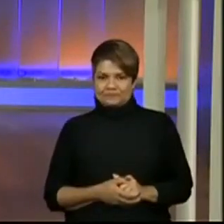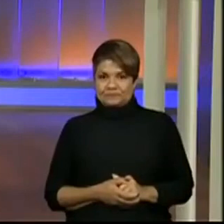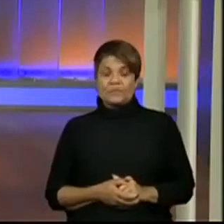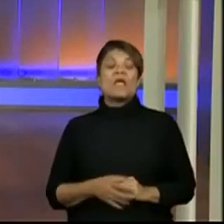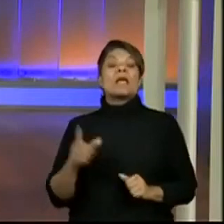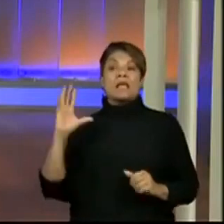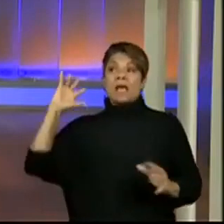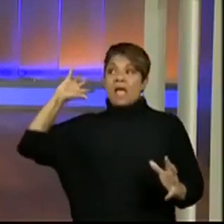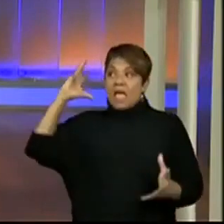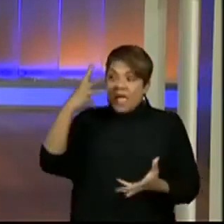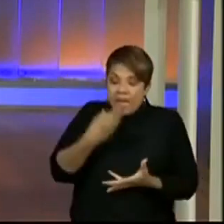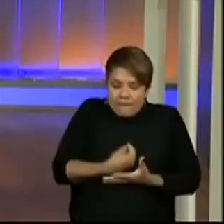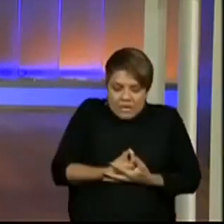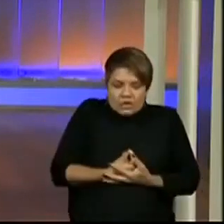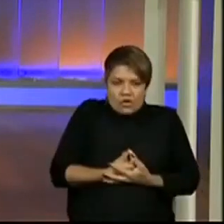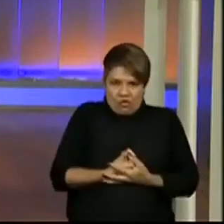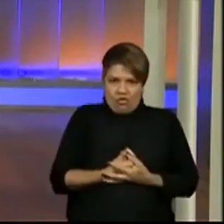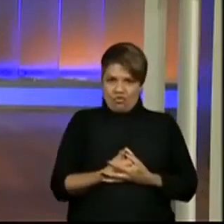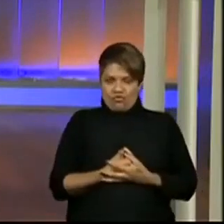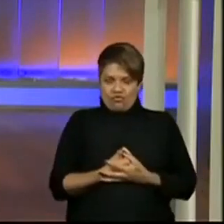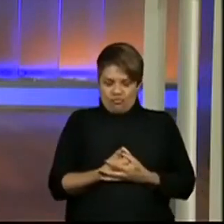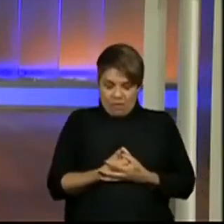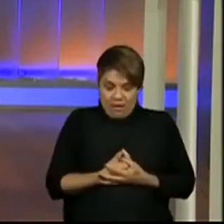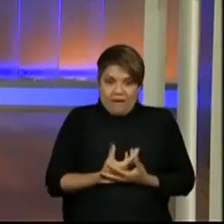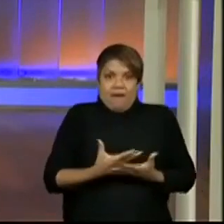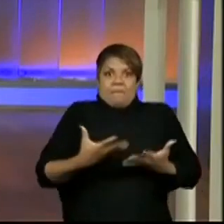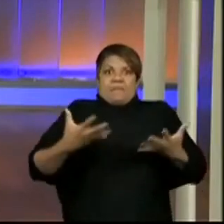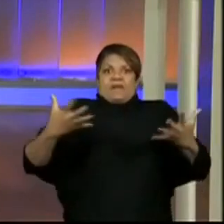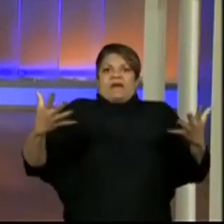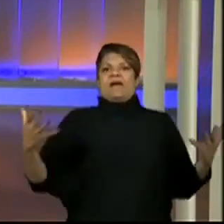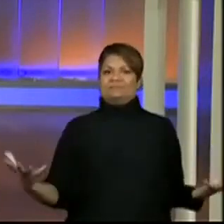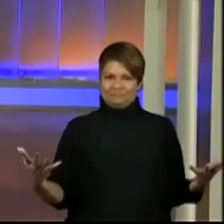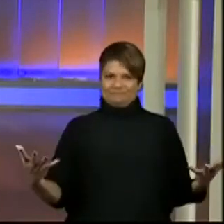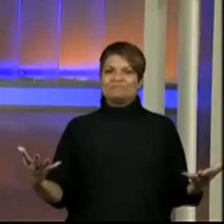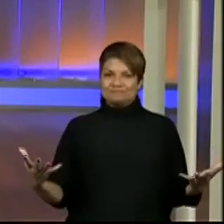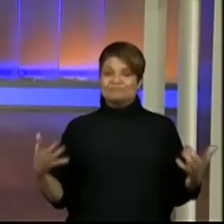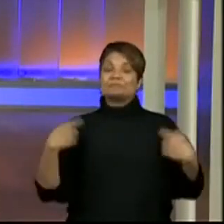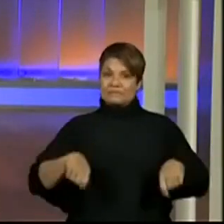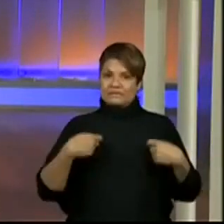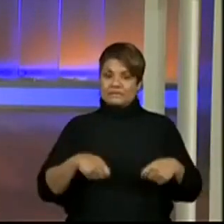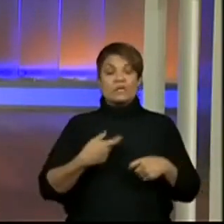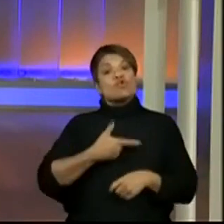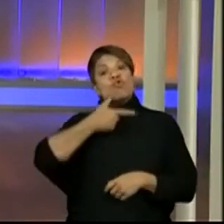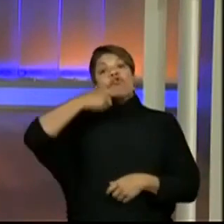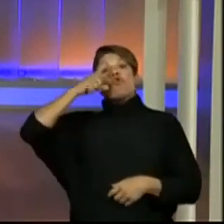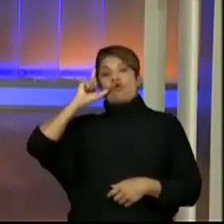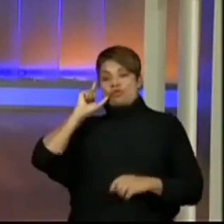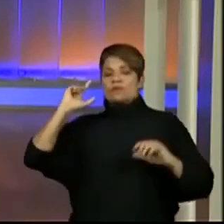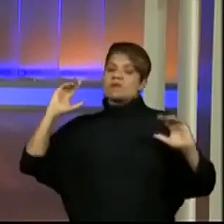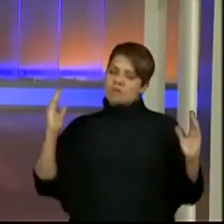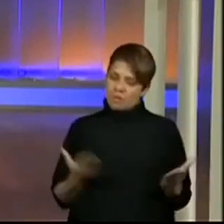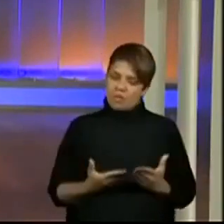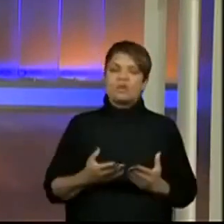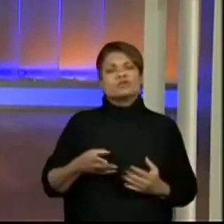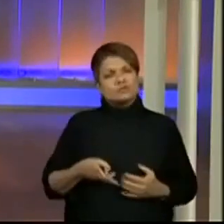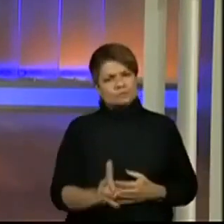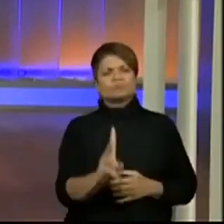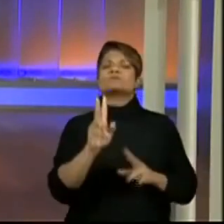repertório. Isso mesmo, nós colocamos essa palavrinha hoje, ontem, né? E hoje nós vamos